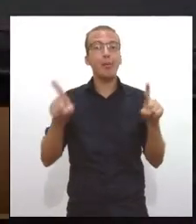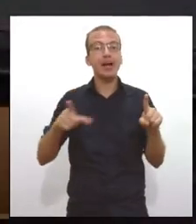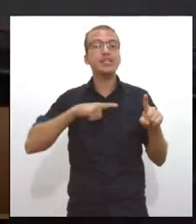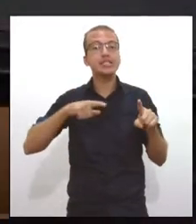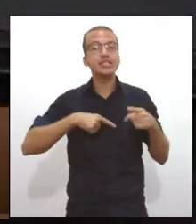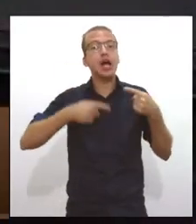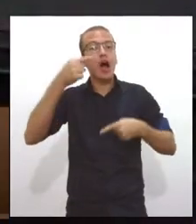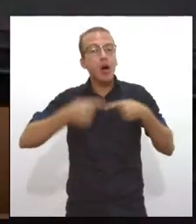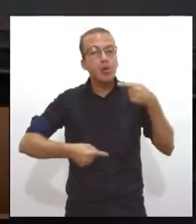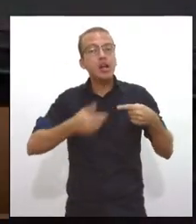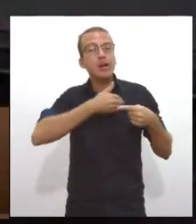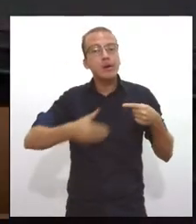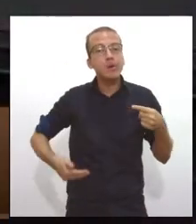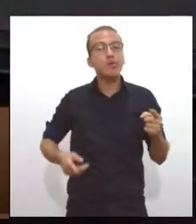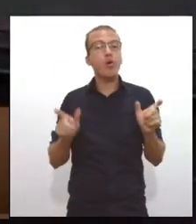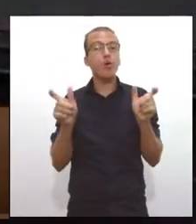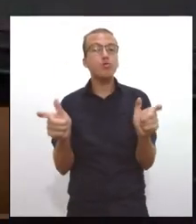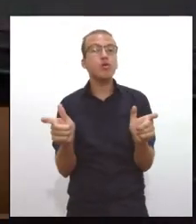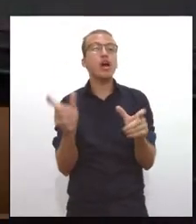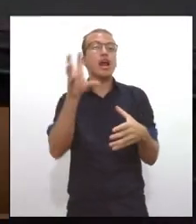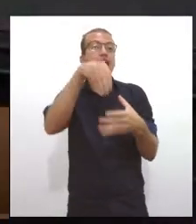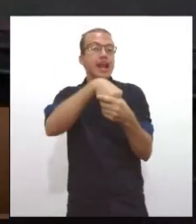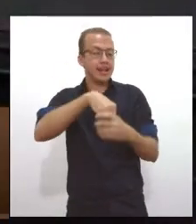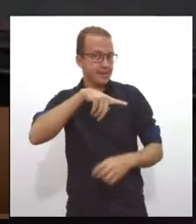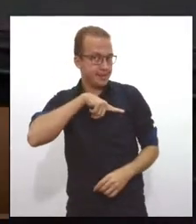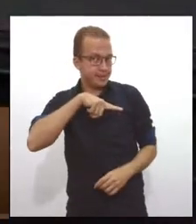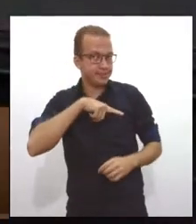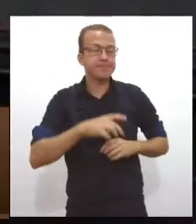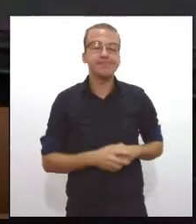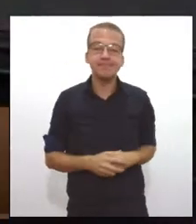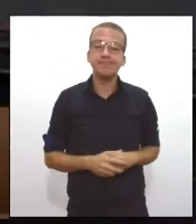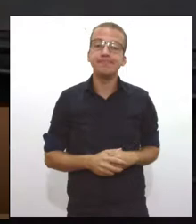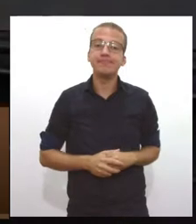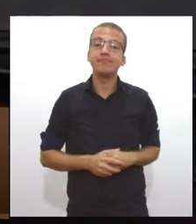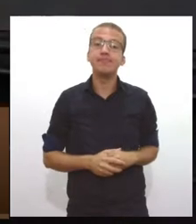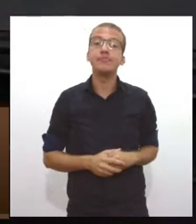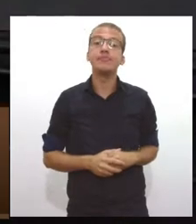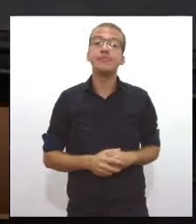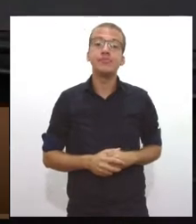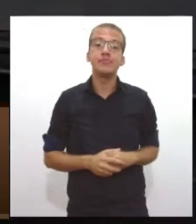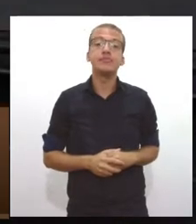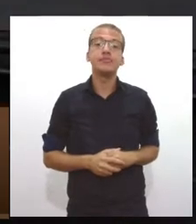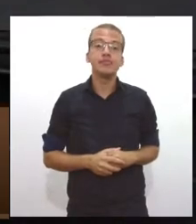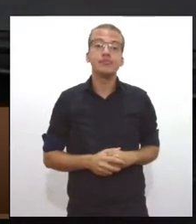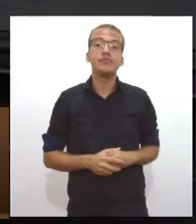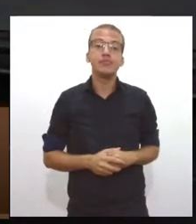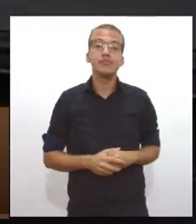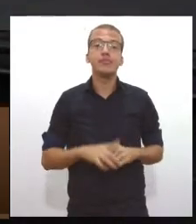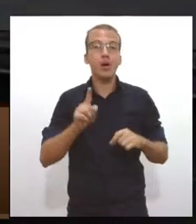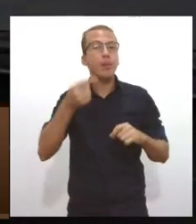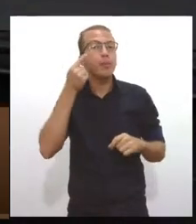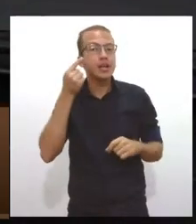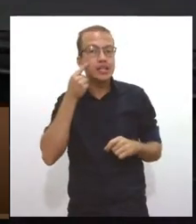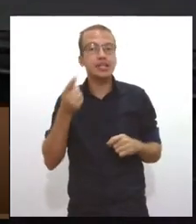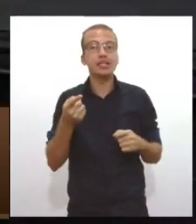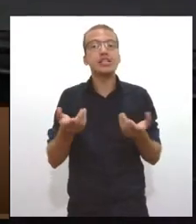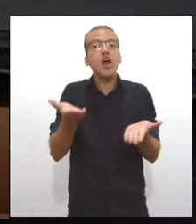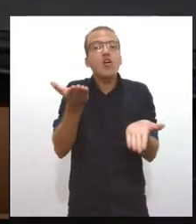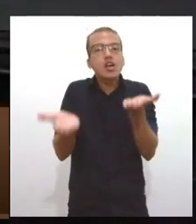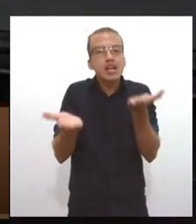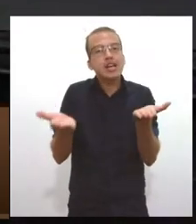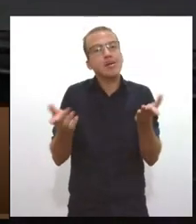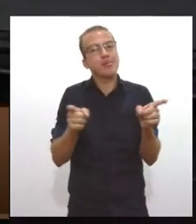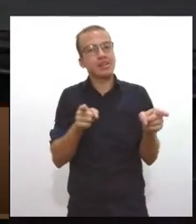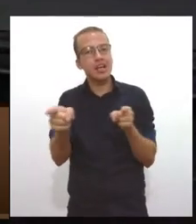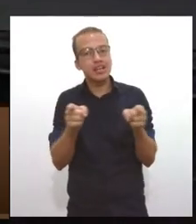população e fazer uma contraprestação justa para eu garantir o direito ao meio ambiente ecologicamente equilibrado. O meio